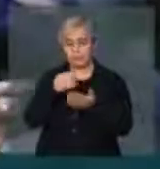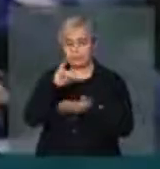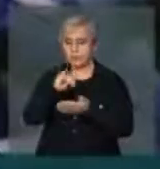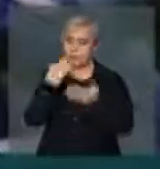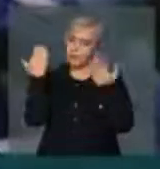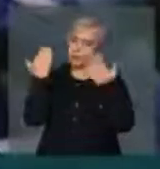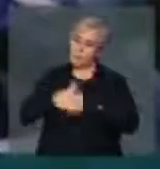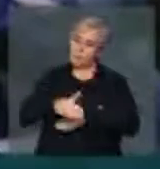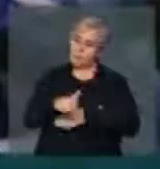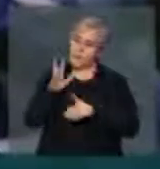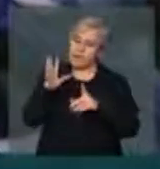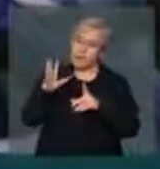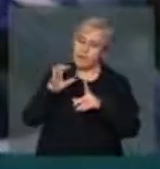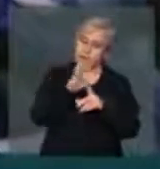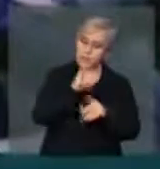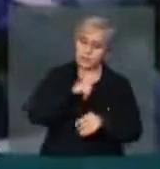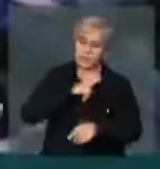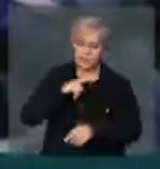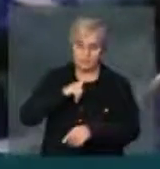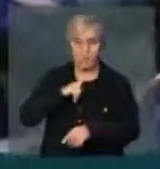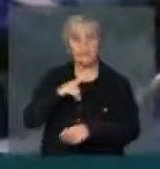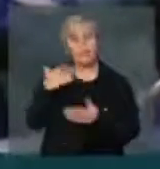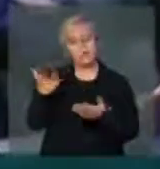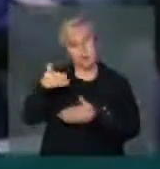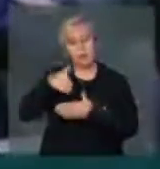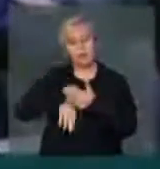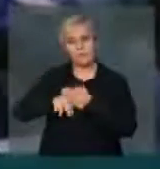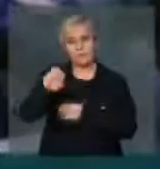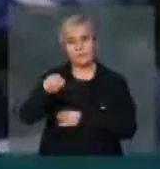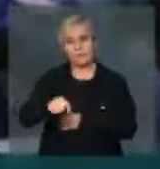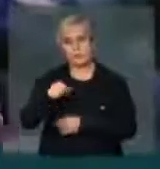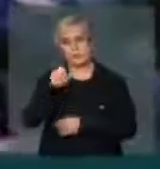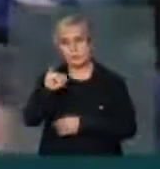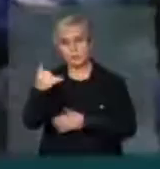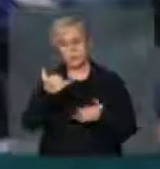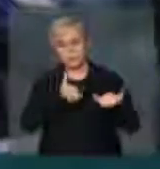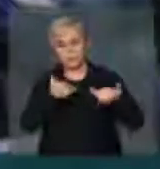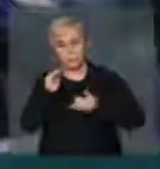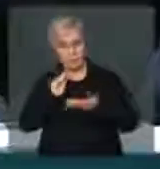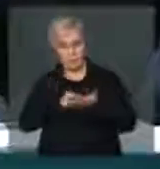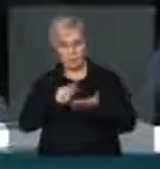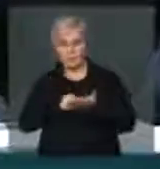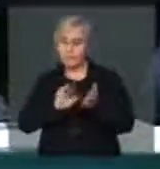comprovado que agressões aconteceram, voto sim. Enquanto não tiver informações, não voto. Falar a favor da moção. Falar a da moção.